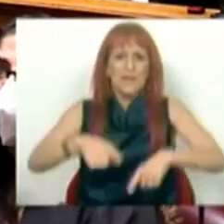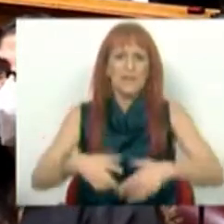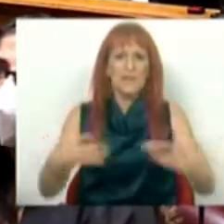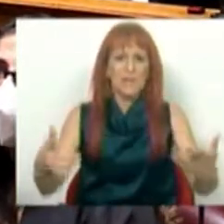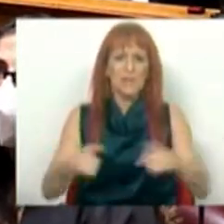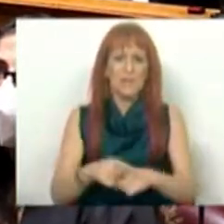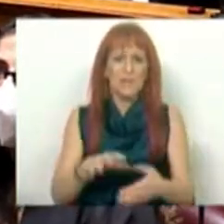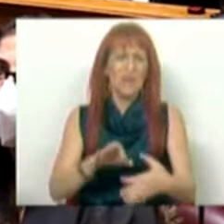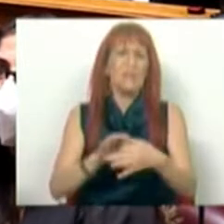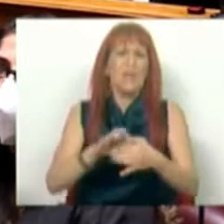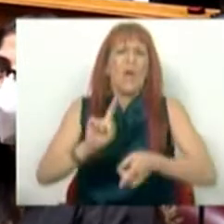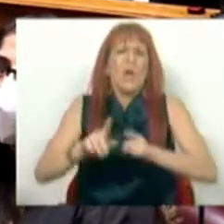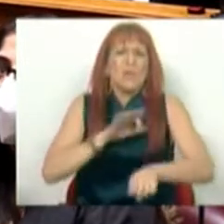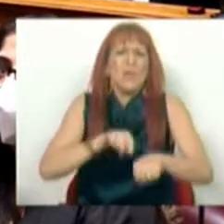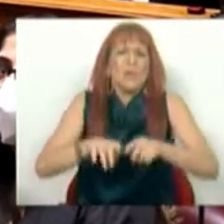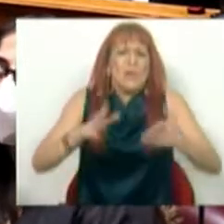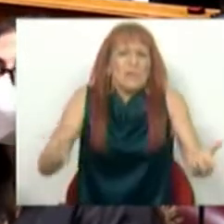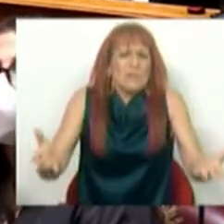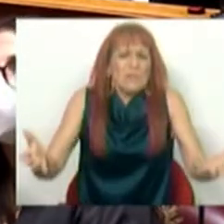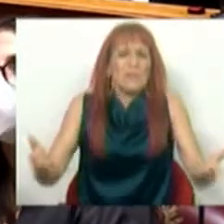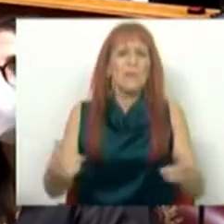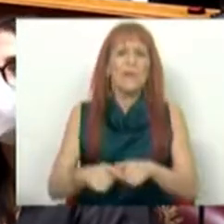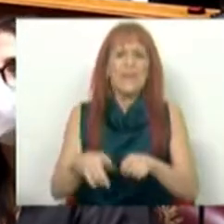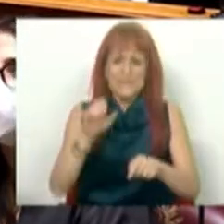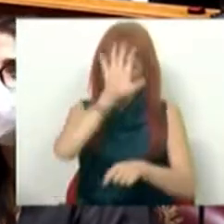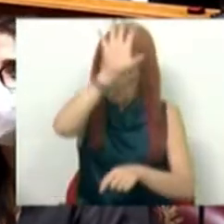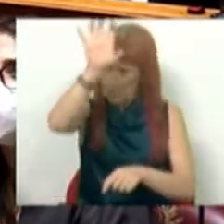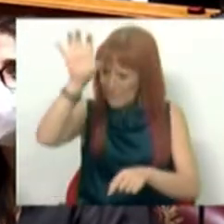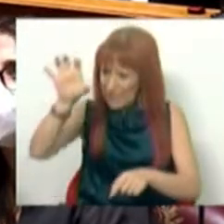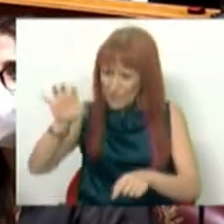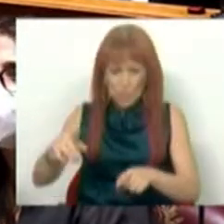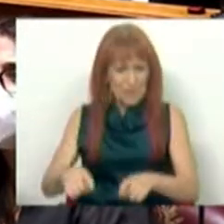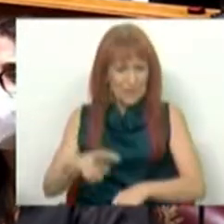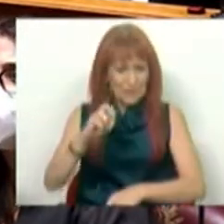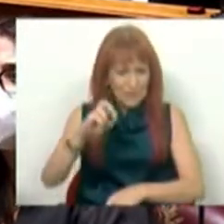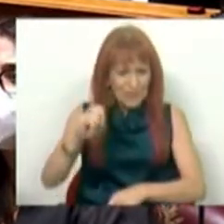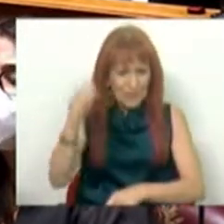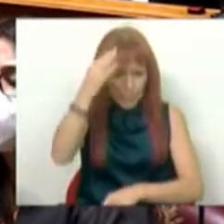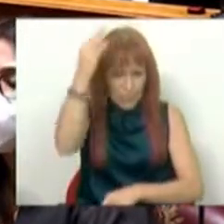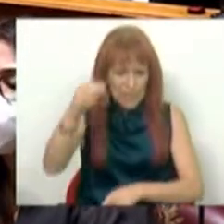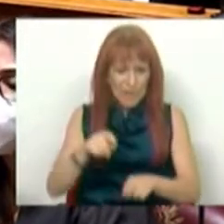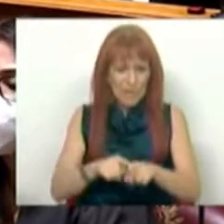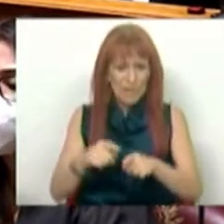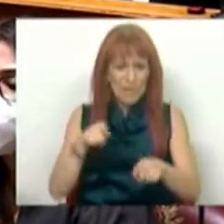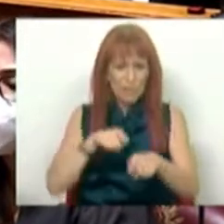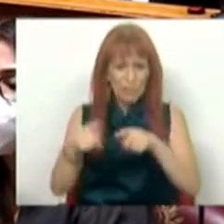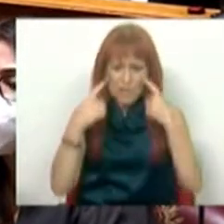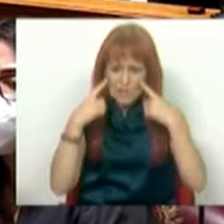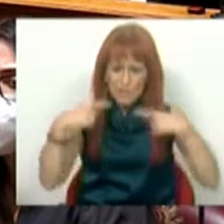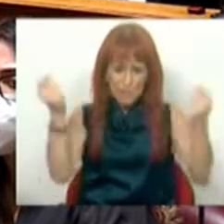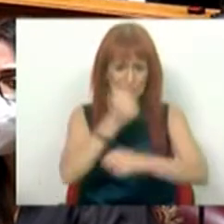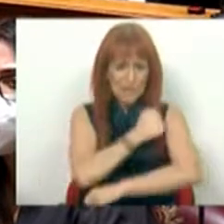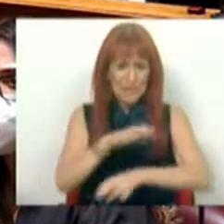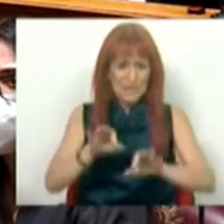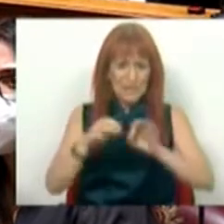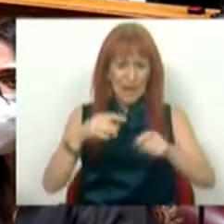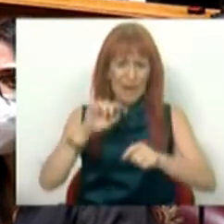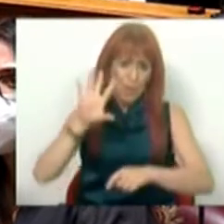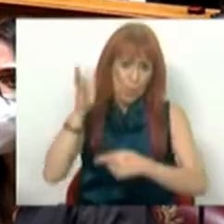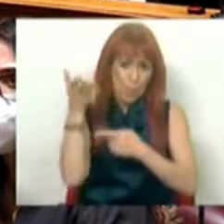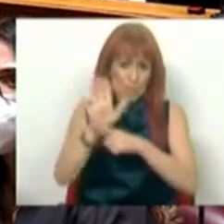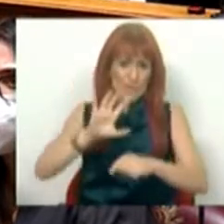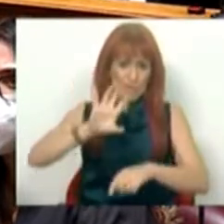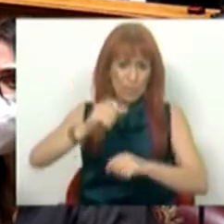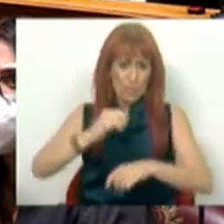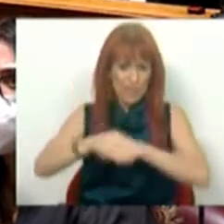Qual é a coerência, Sr. Deputado? Será que estes países que têm 30% de políticas de habitação pública, como o caso dos Países Baixos, estão